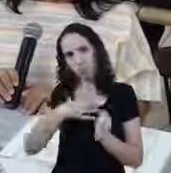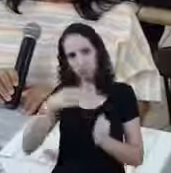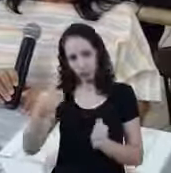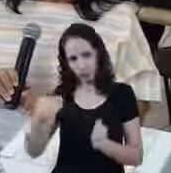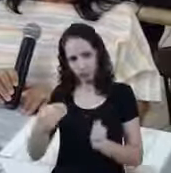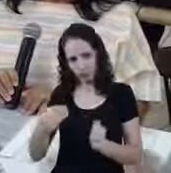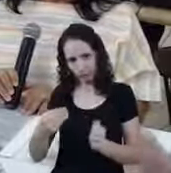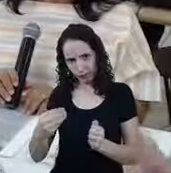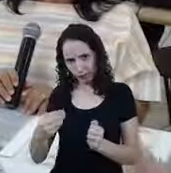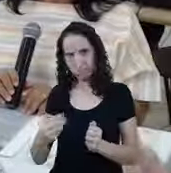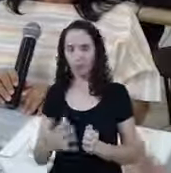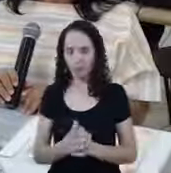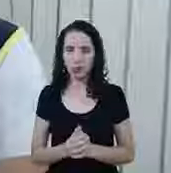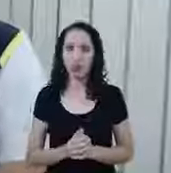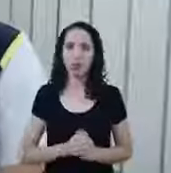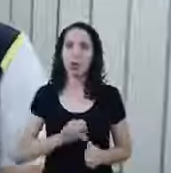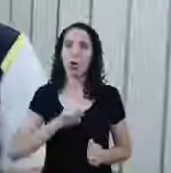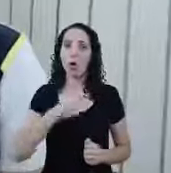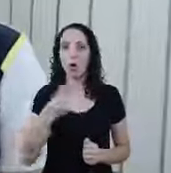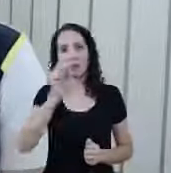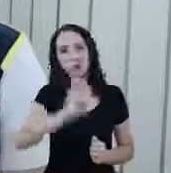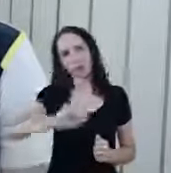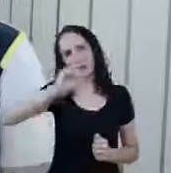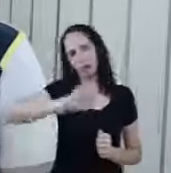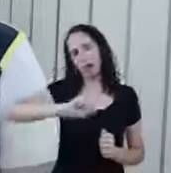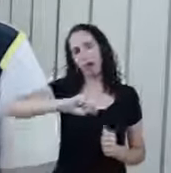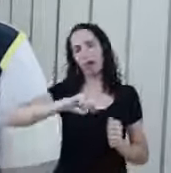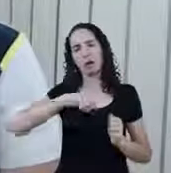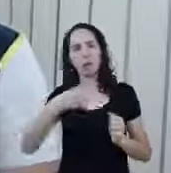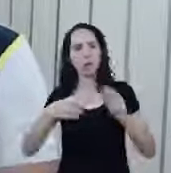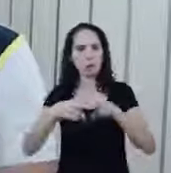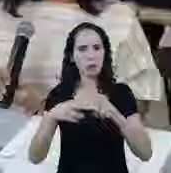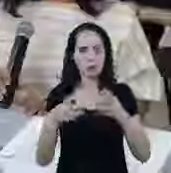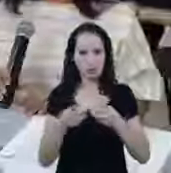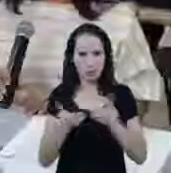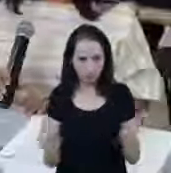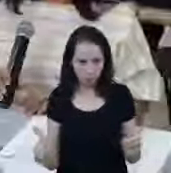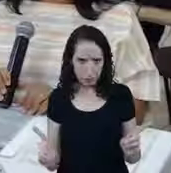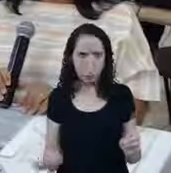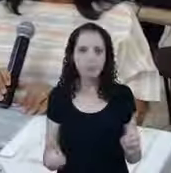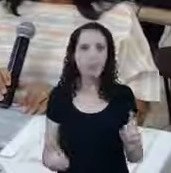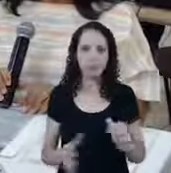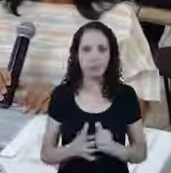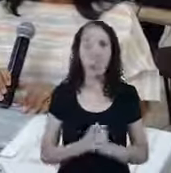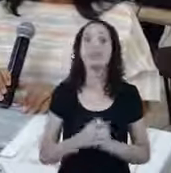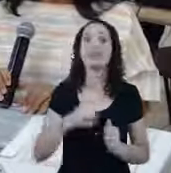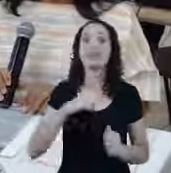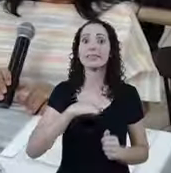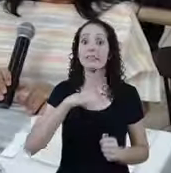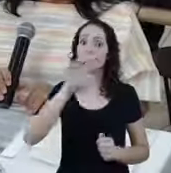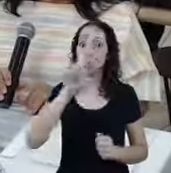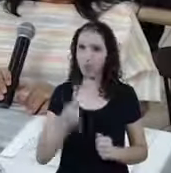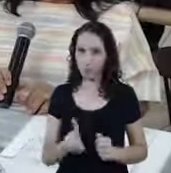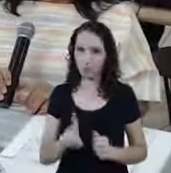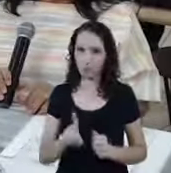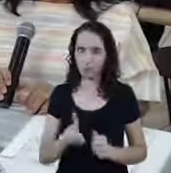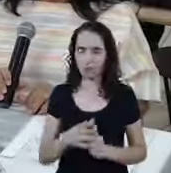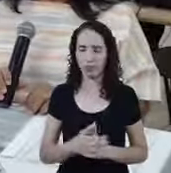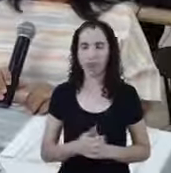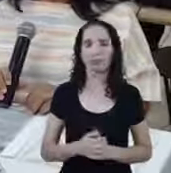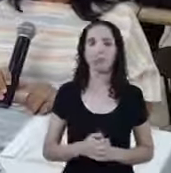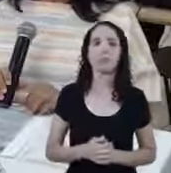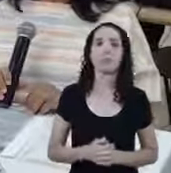Há possibilidade Do futuro Ou ser solteiro Ou por ser divorciado Exato Ou separado Exato Ou viúva Isso A princípio é essa situação